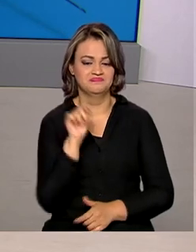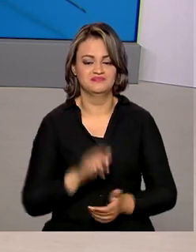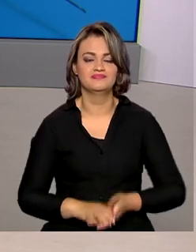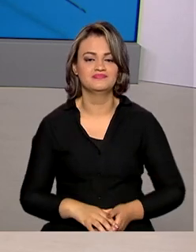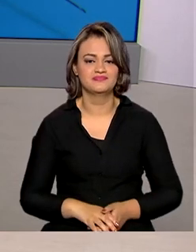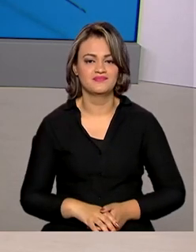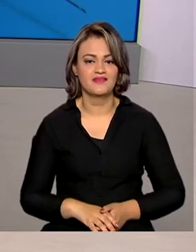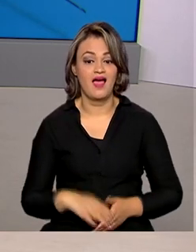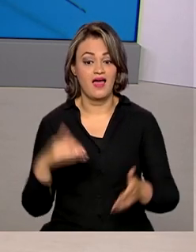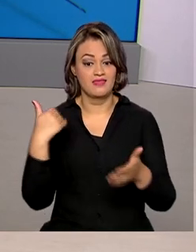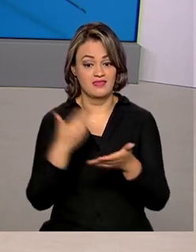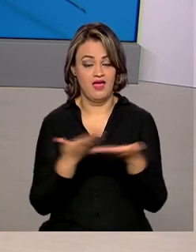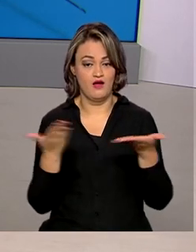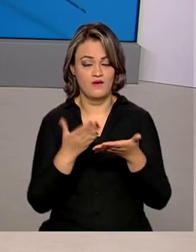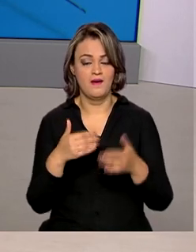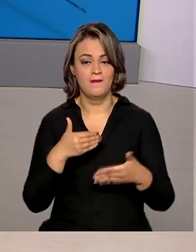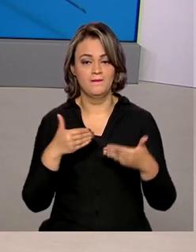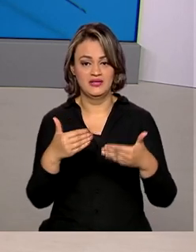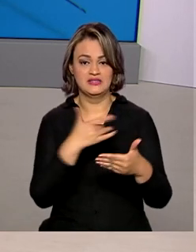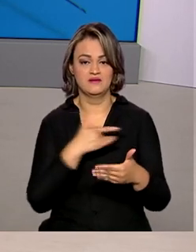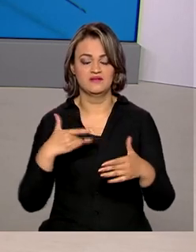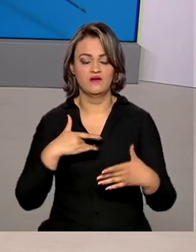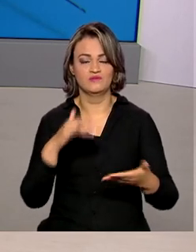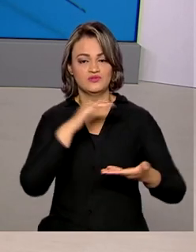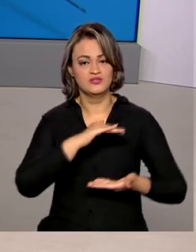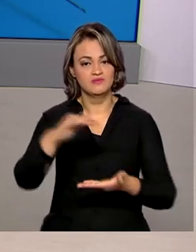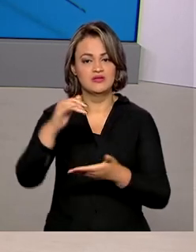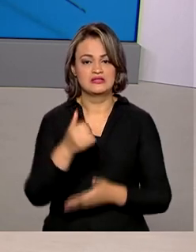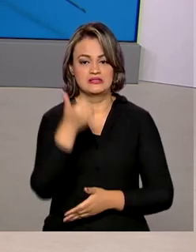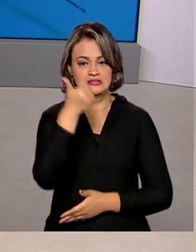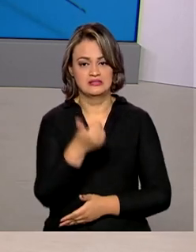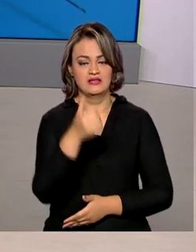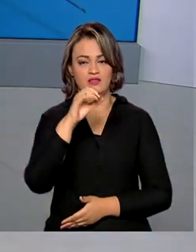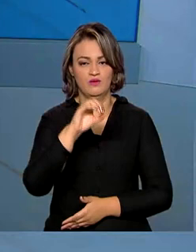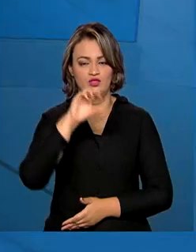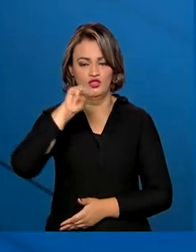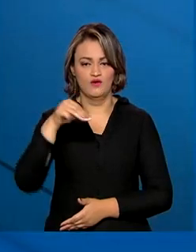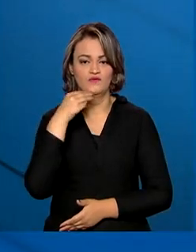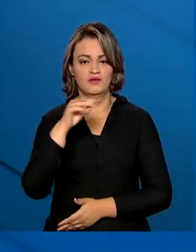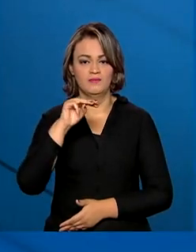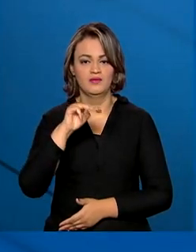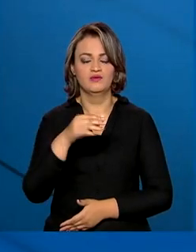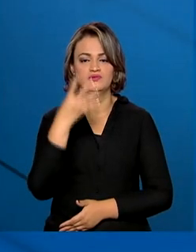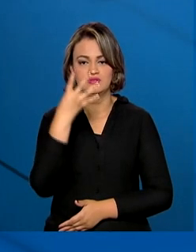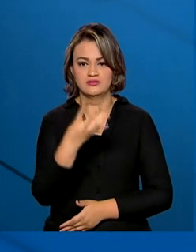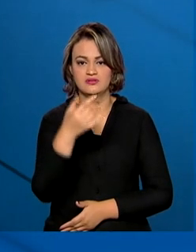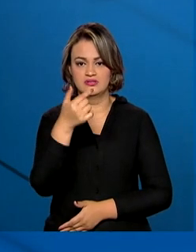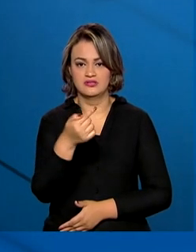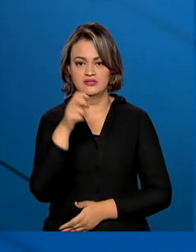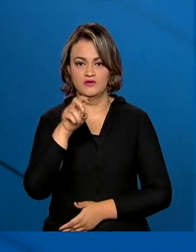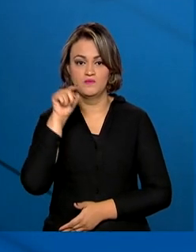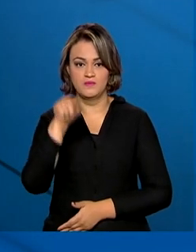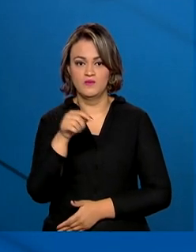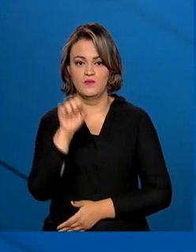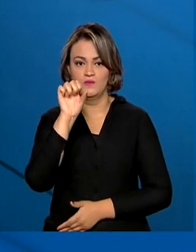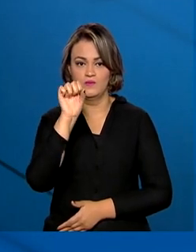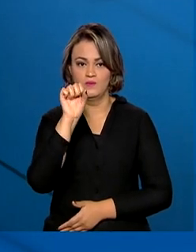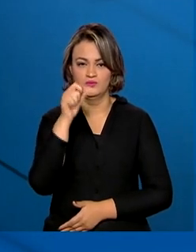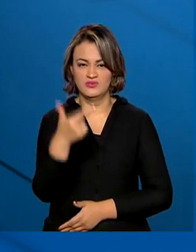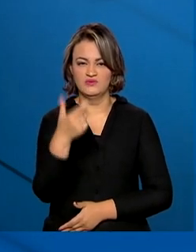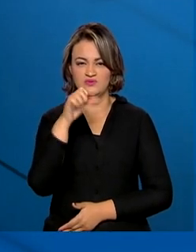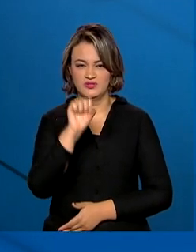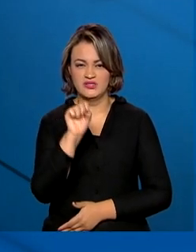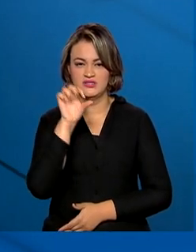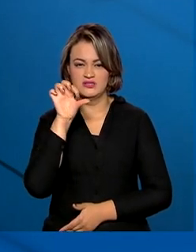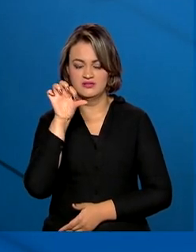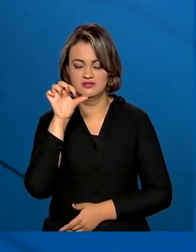telão. Até agora o Ministério da Saúde distribuiu 109 milhões 475 mil 286 doses